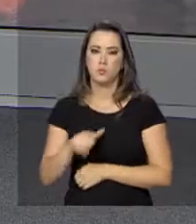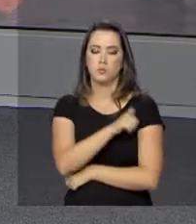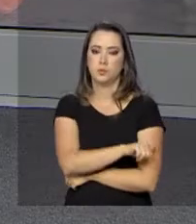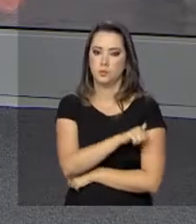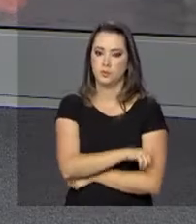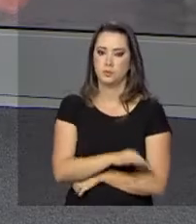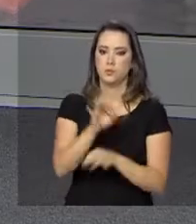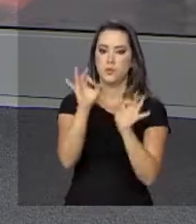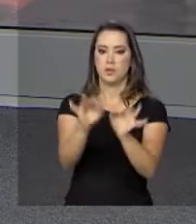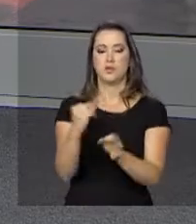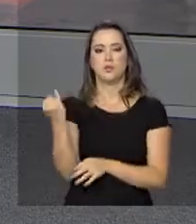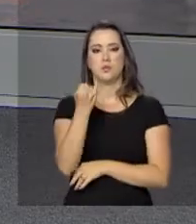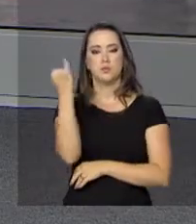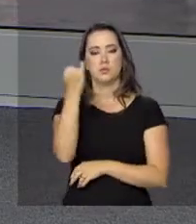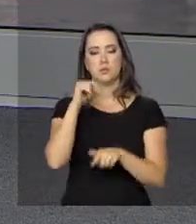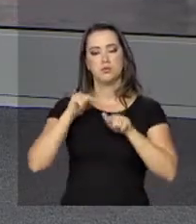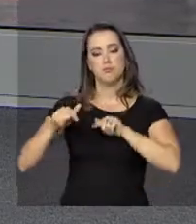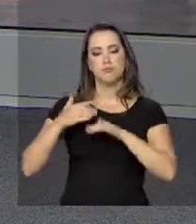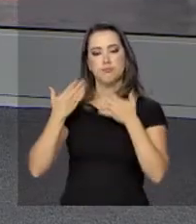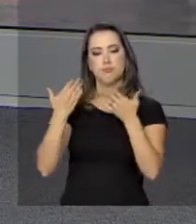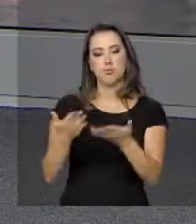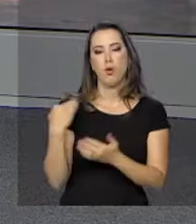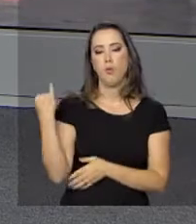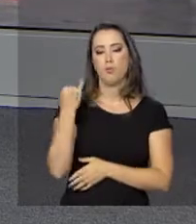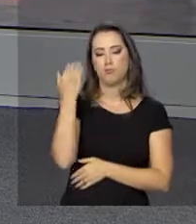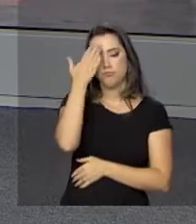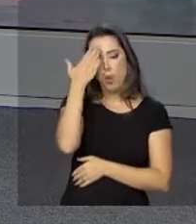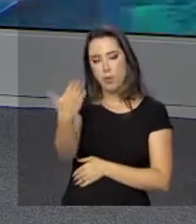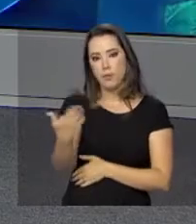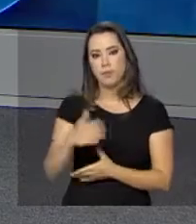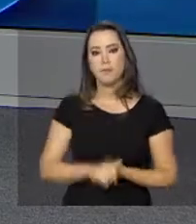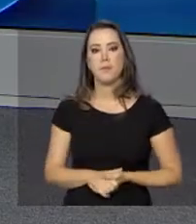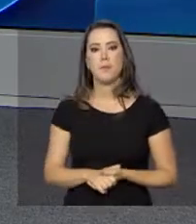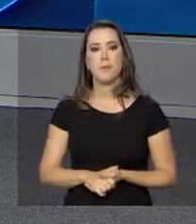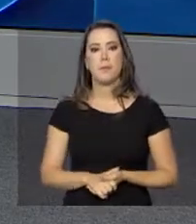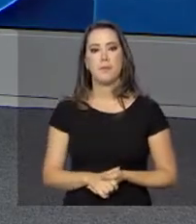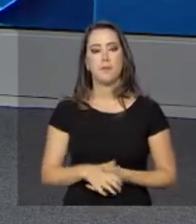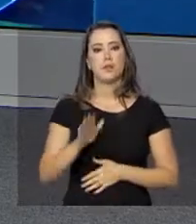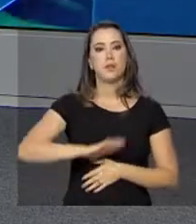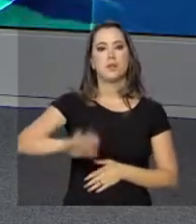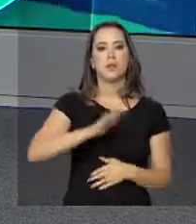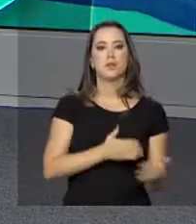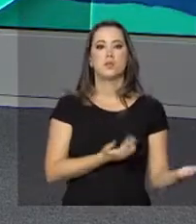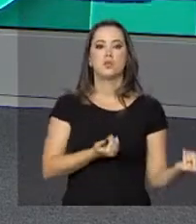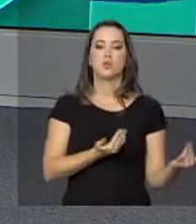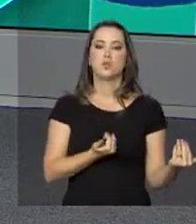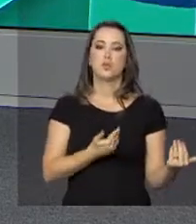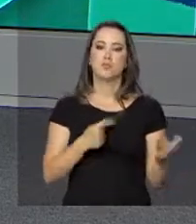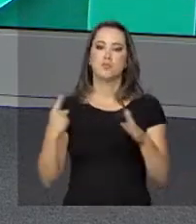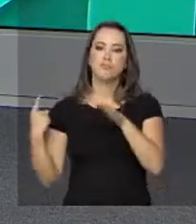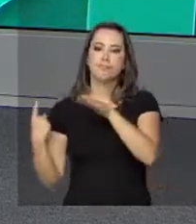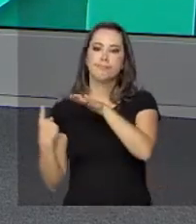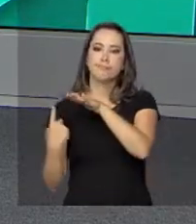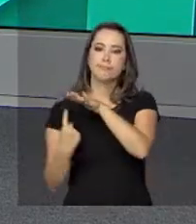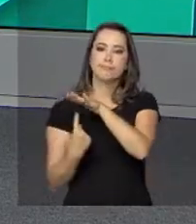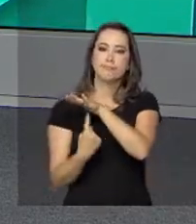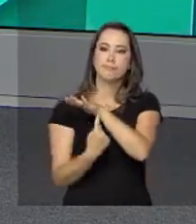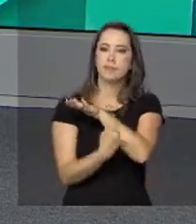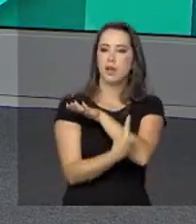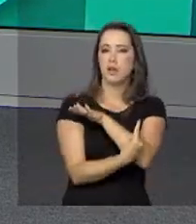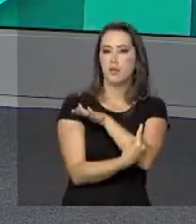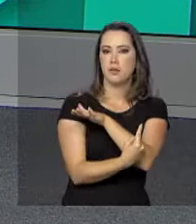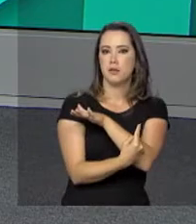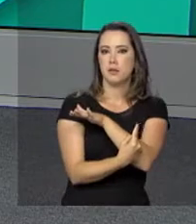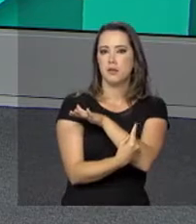Tá certo, importantes medidas, né, Dani? Obrigado pelas informações. Crianças e adolescentes migrantes são tema de um seminário internacional